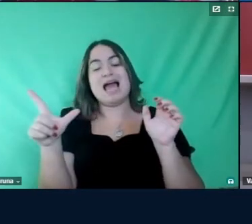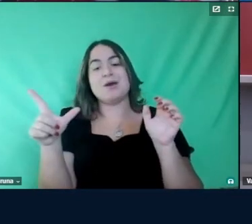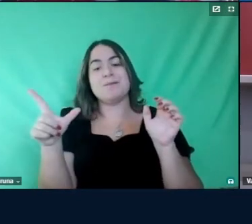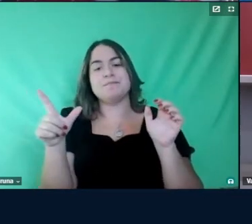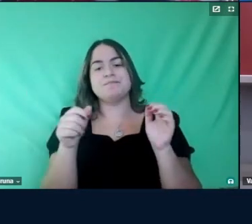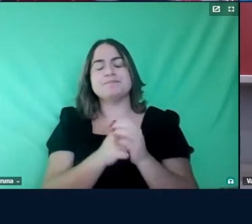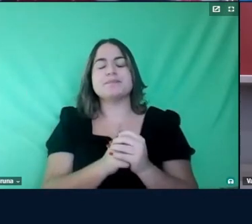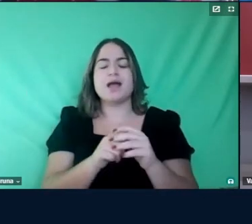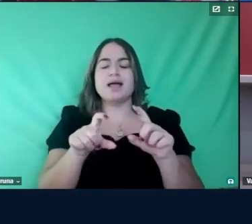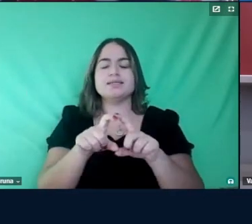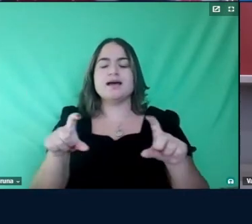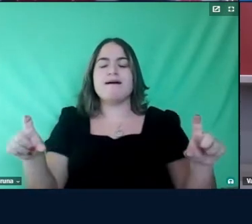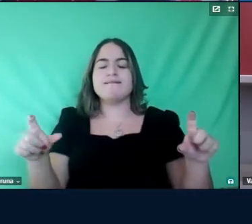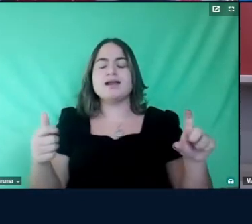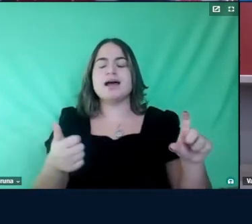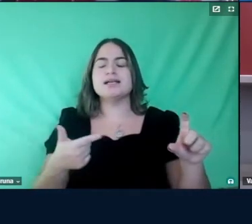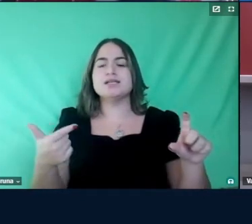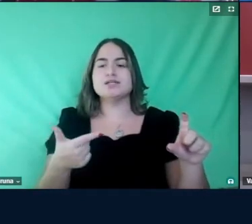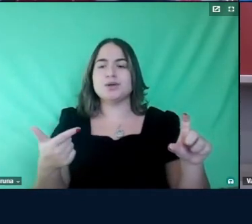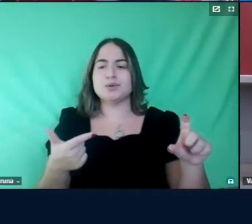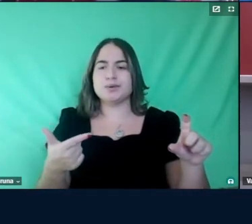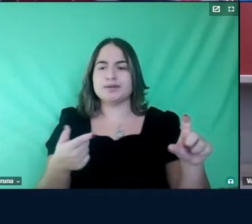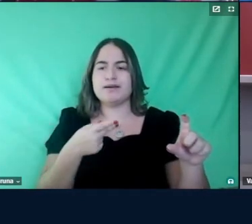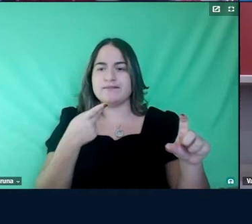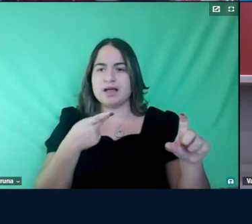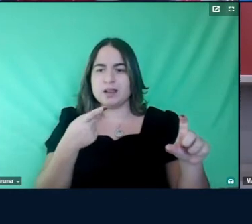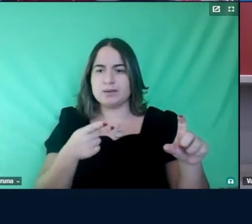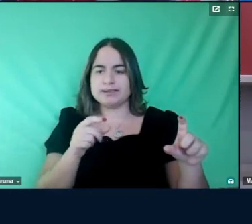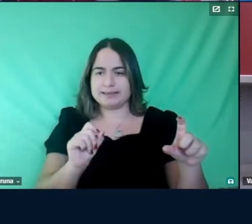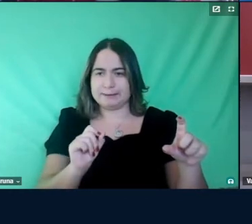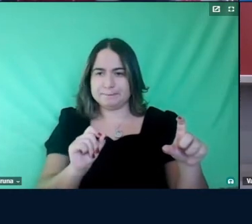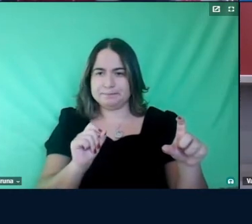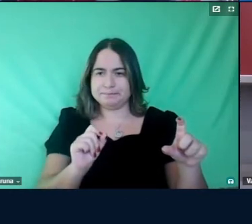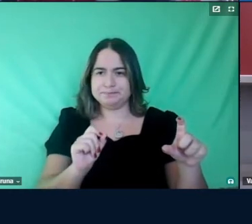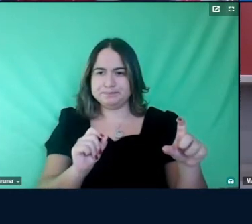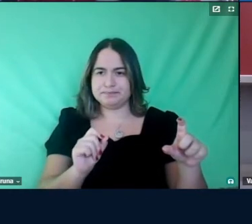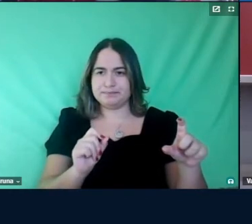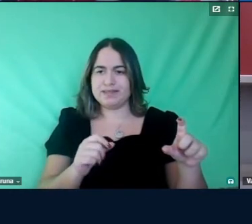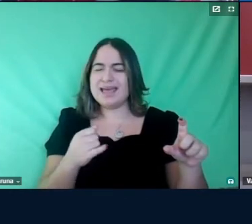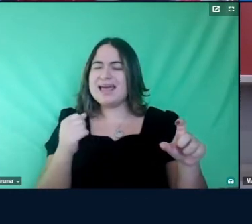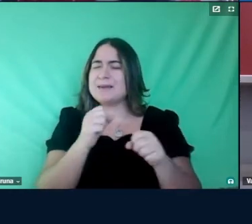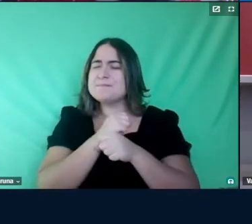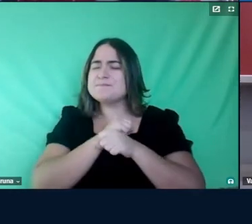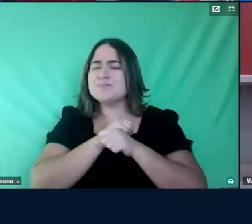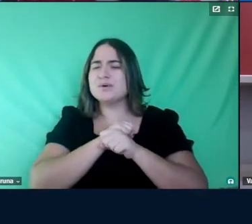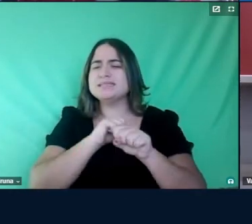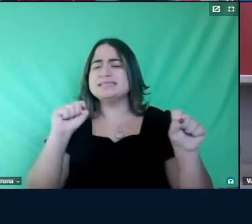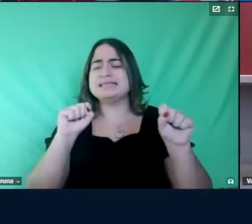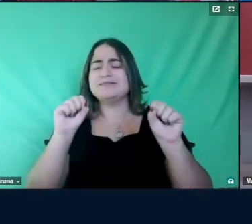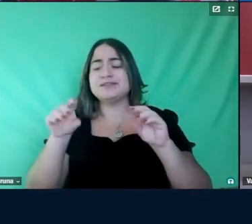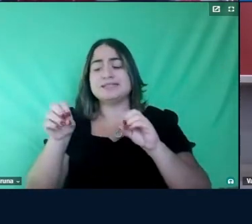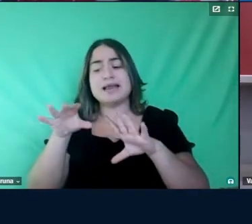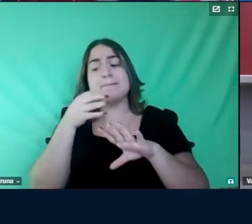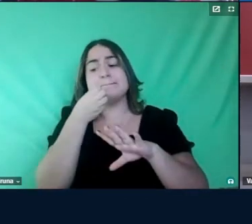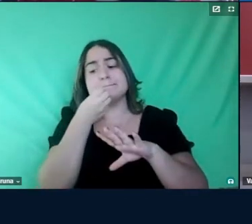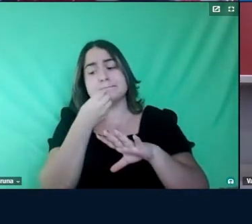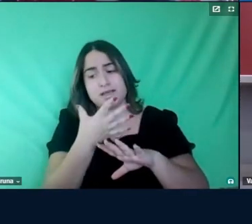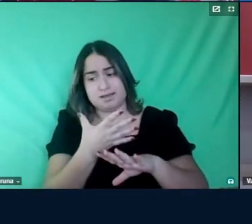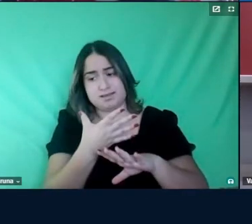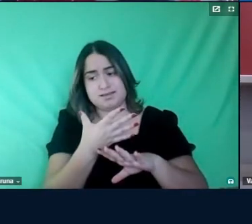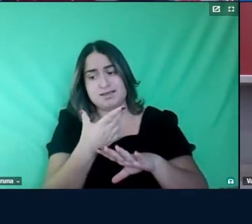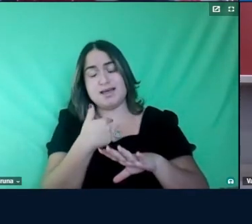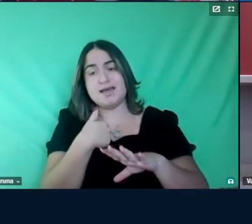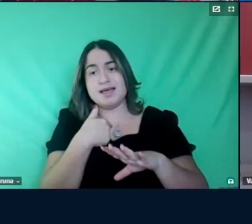frase da professora Angela Kleyman e Cida Sepulveda, que eles falam, elas falam, é impossível ensinar bem e eu